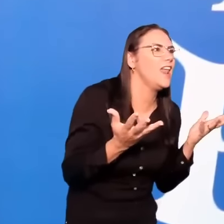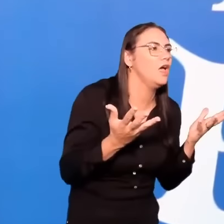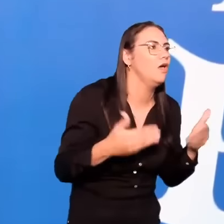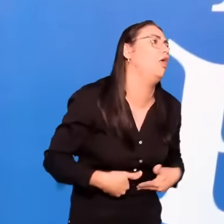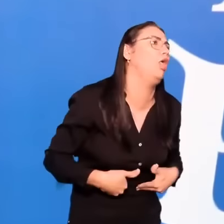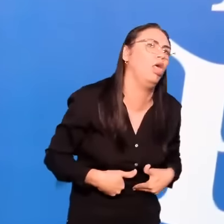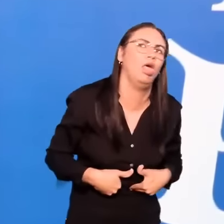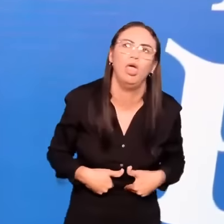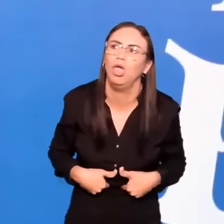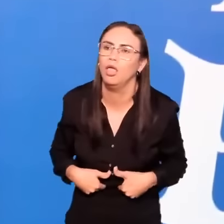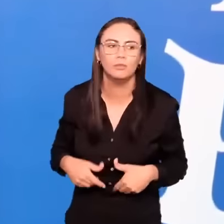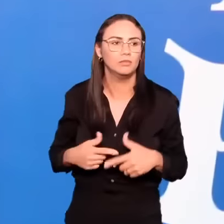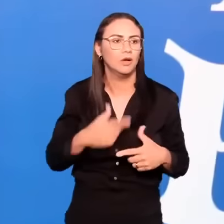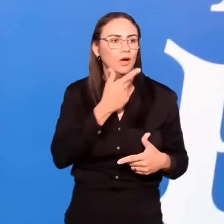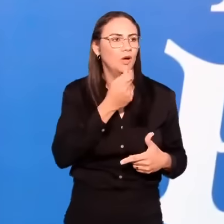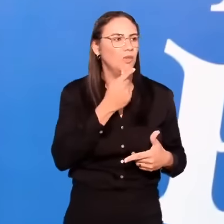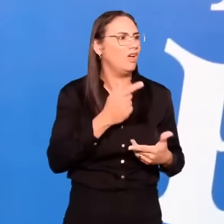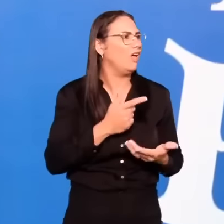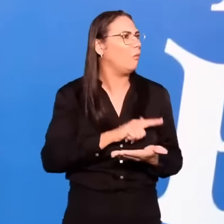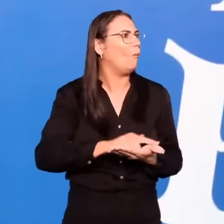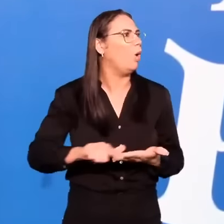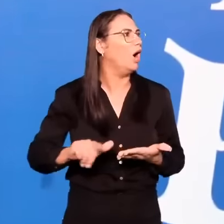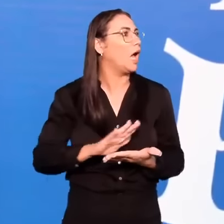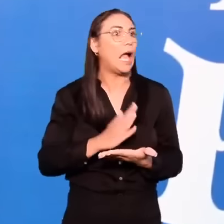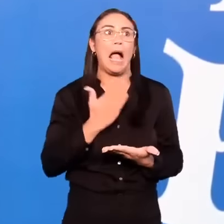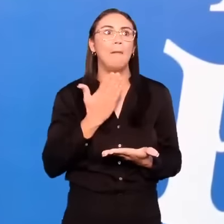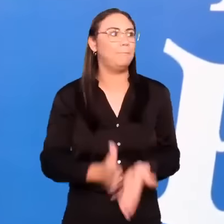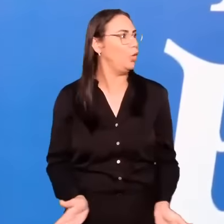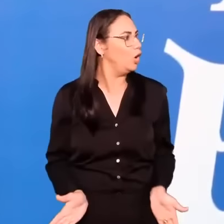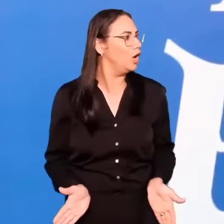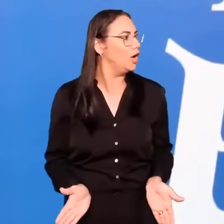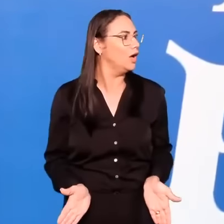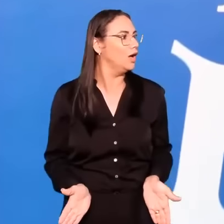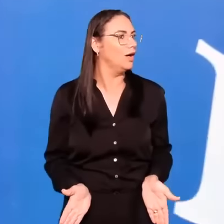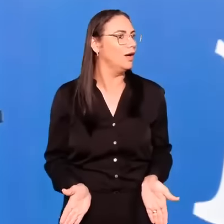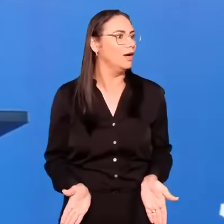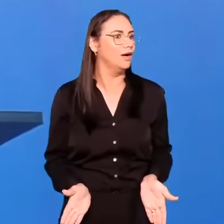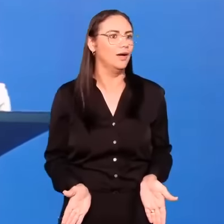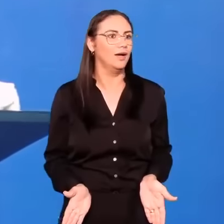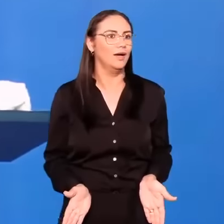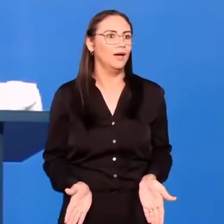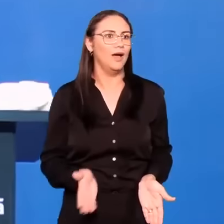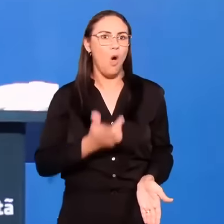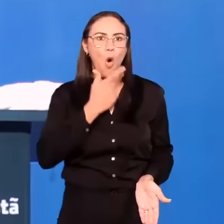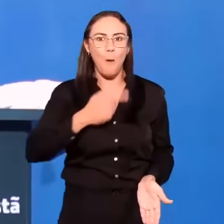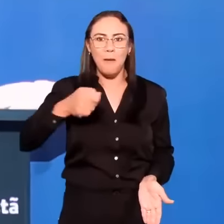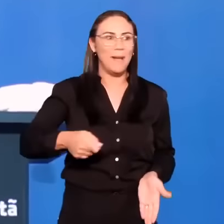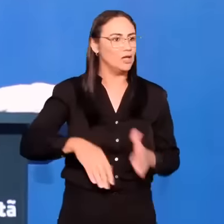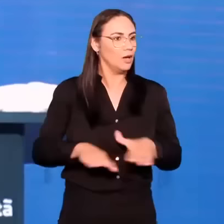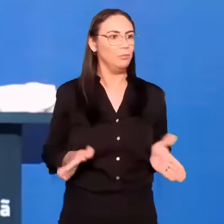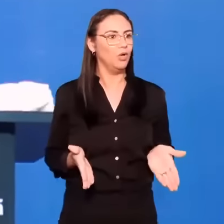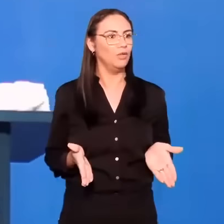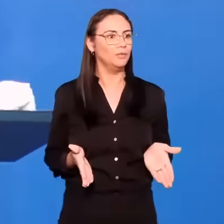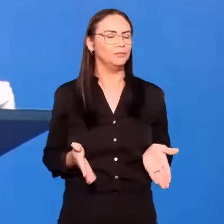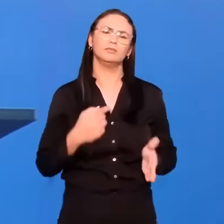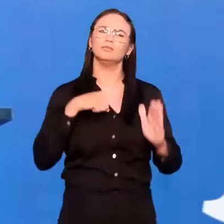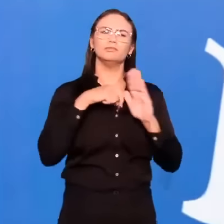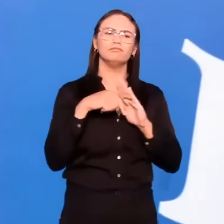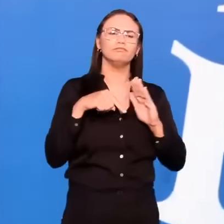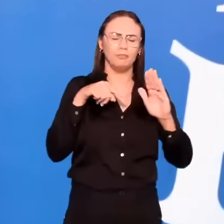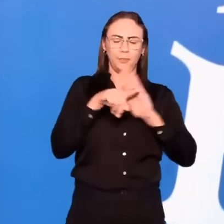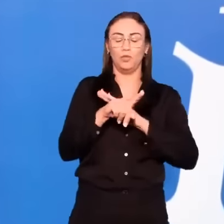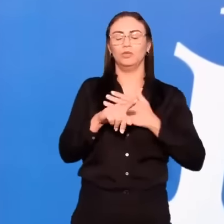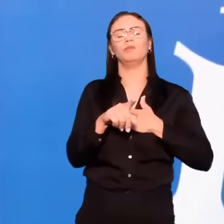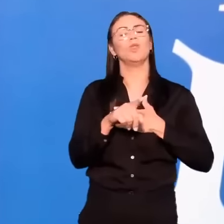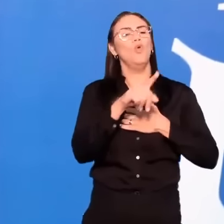Você sabe usar o seu corpo? Você ensina seu filho a usar o corpo dele? Sua filha a como